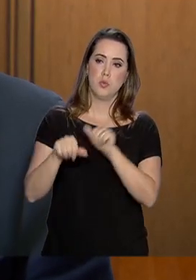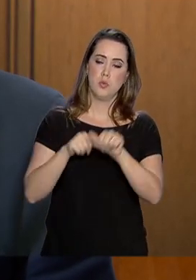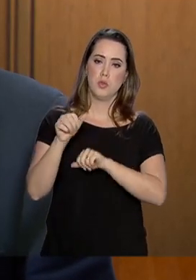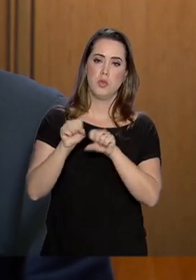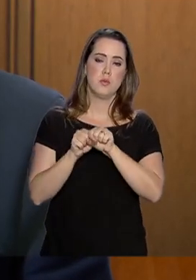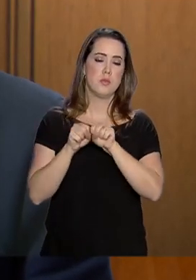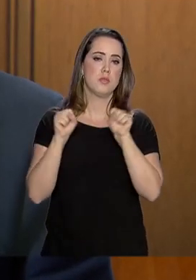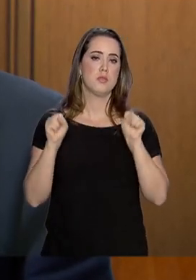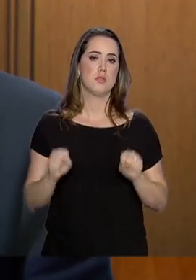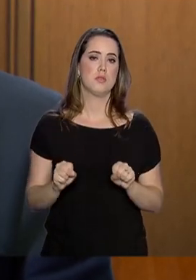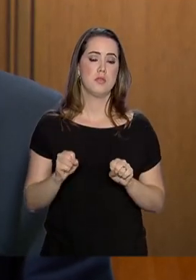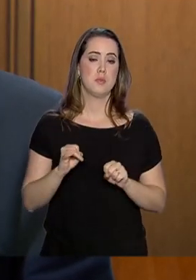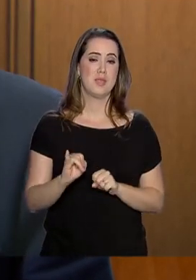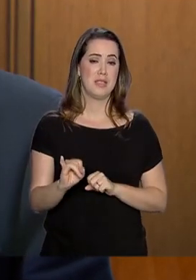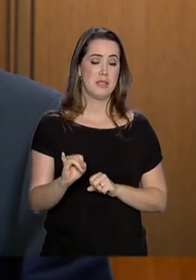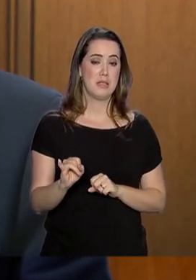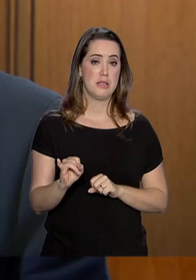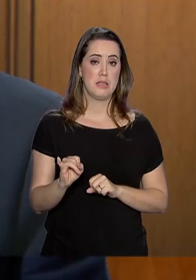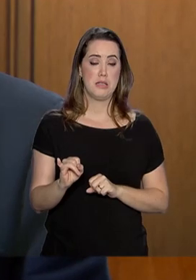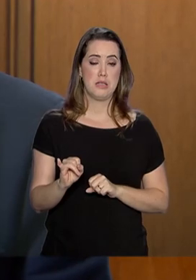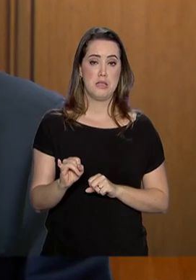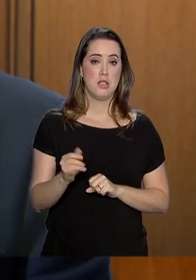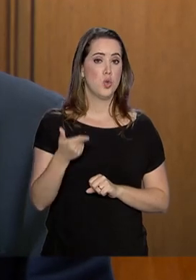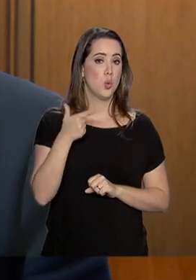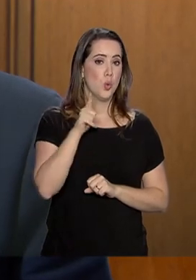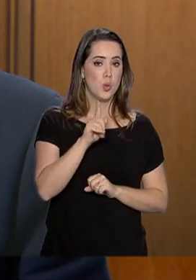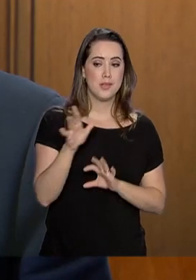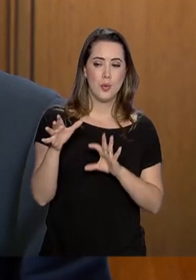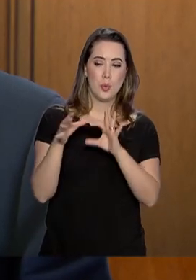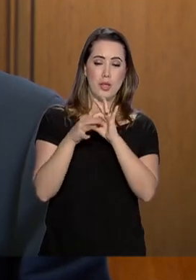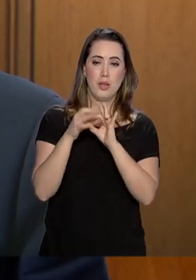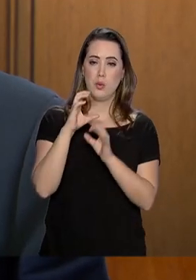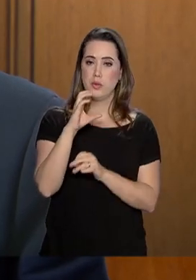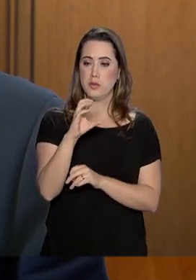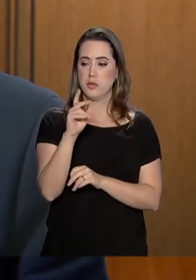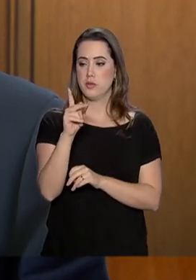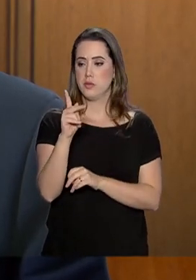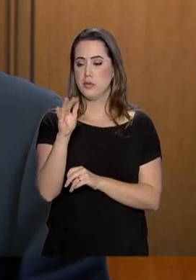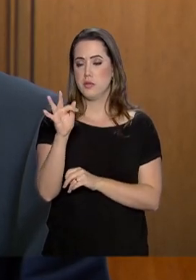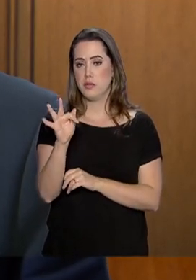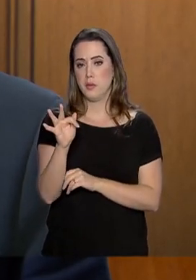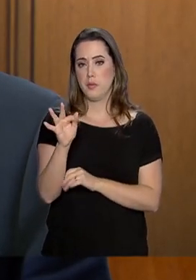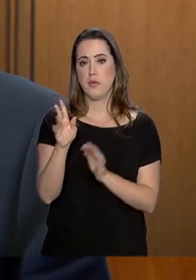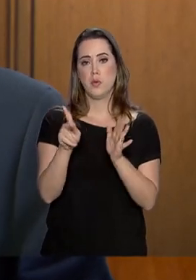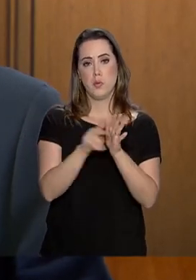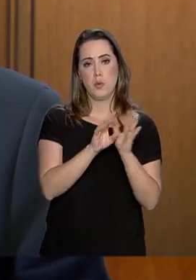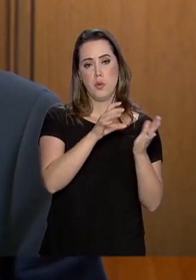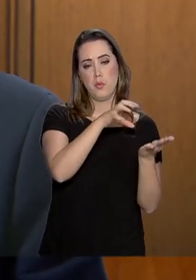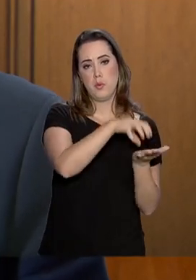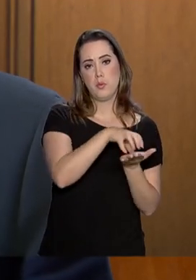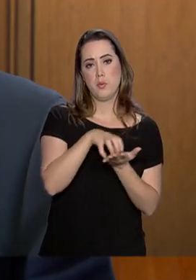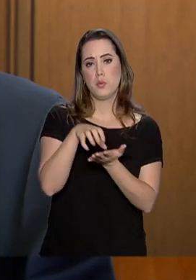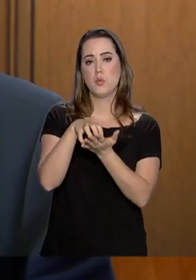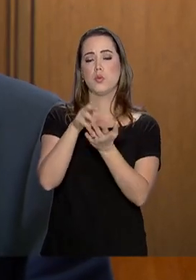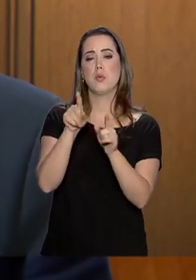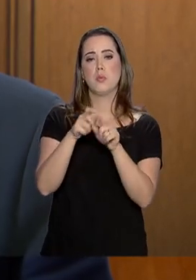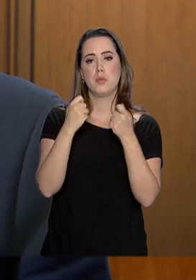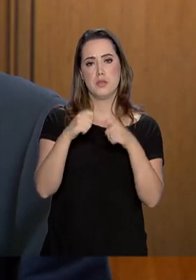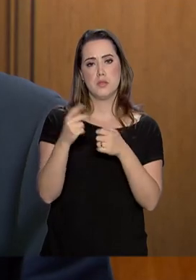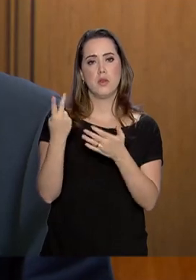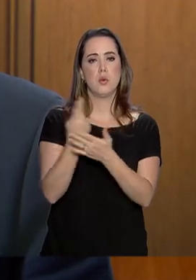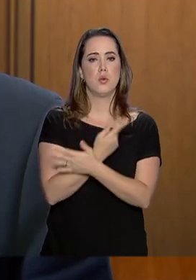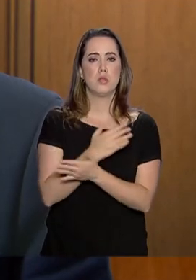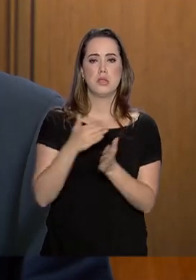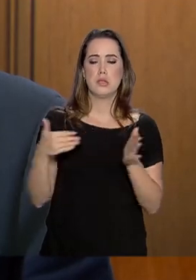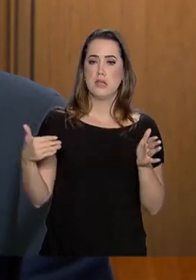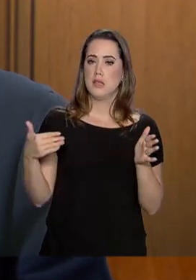sistema e caso ainda não esteja vinculado o número do CPF do cidadão nas suas bases de dados, esta vinculação terá que ocorrer